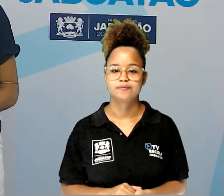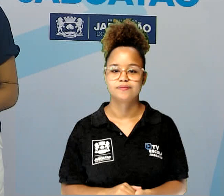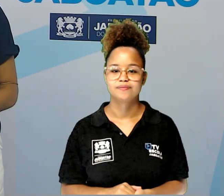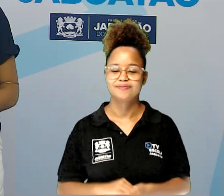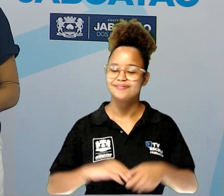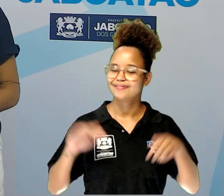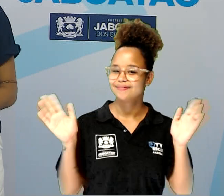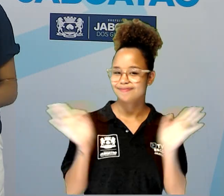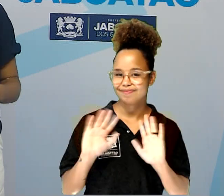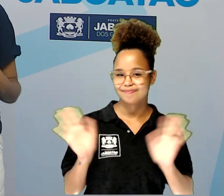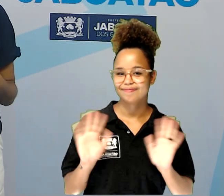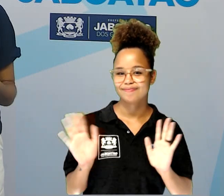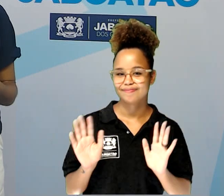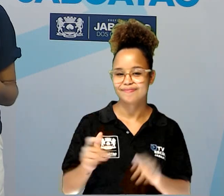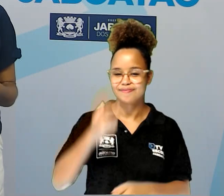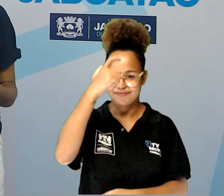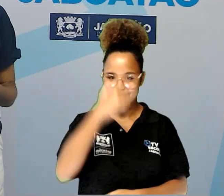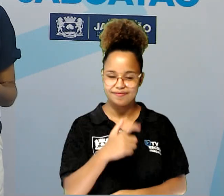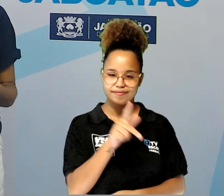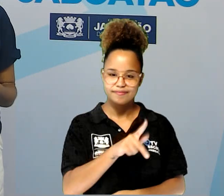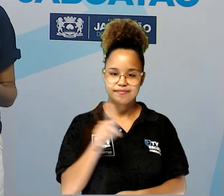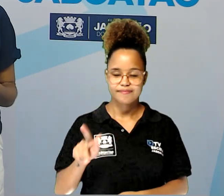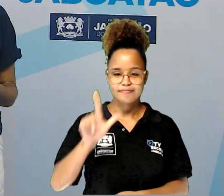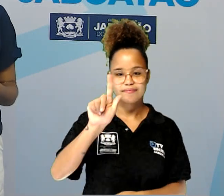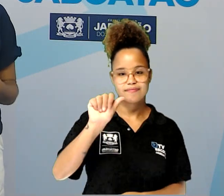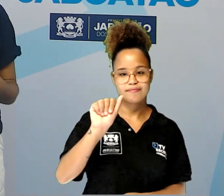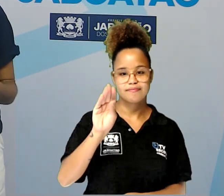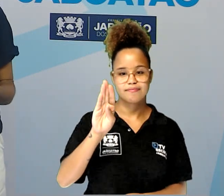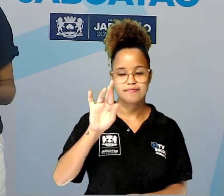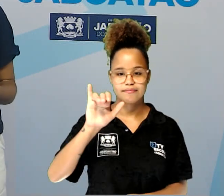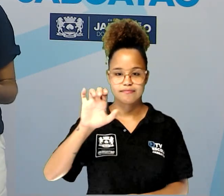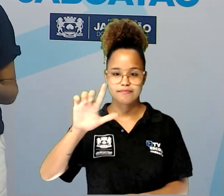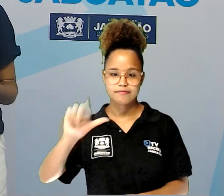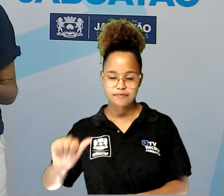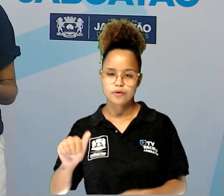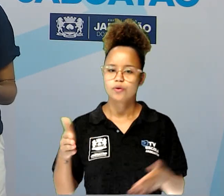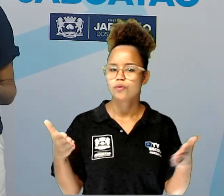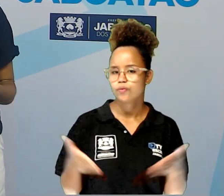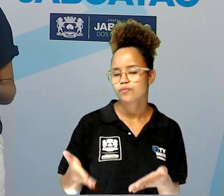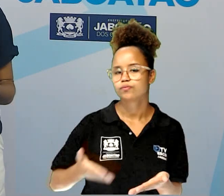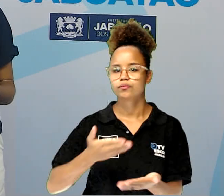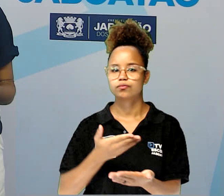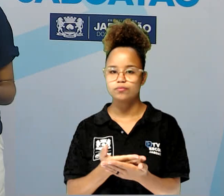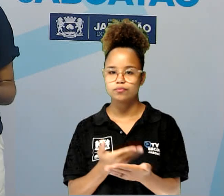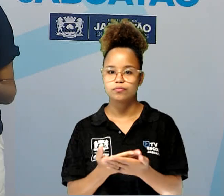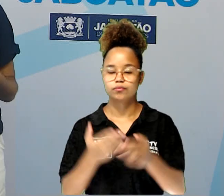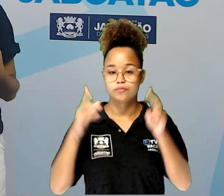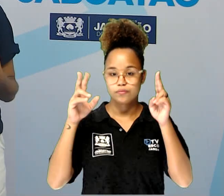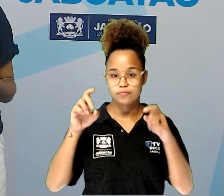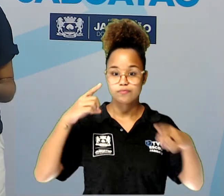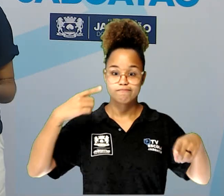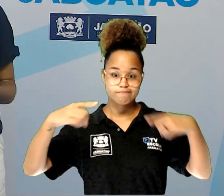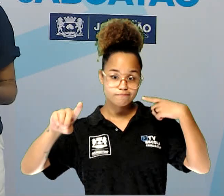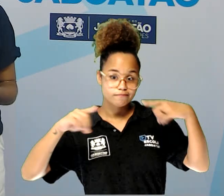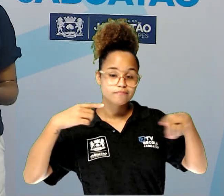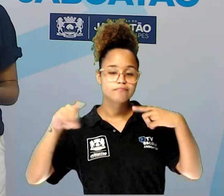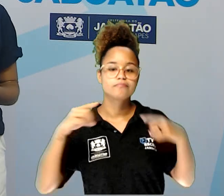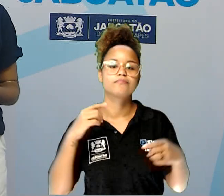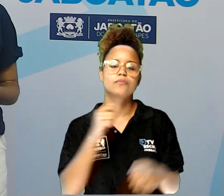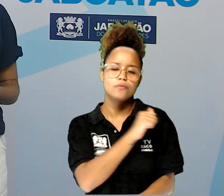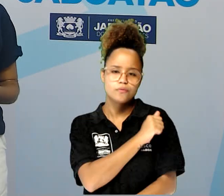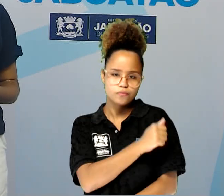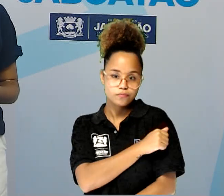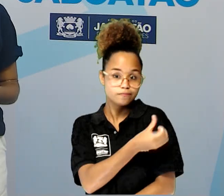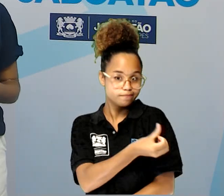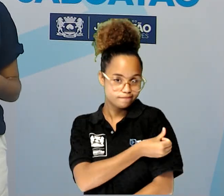Olá, eu sou a professora Gabriela e hoje a nossa aula de música vai para os alunos do